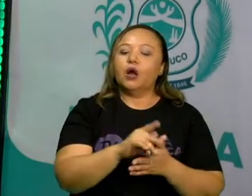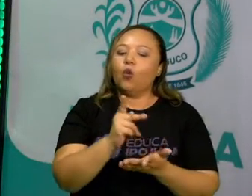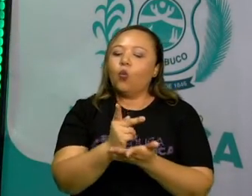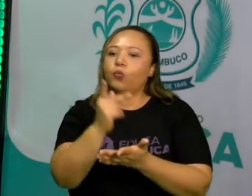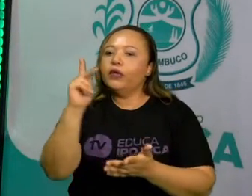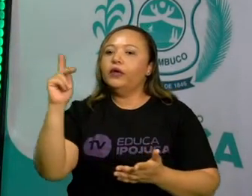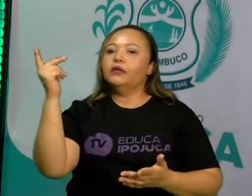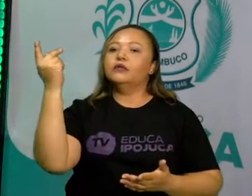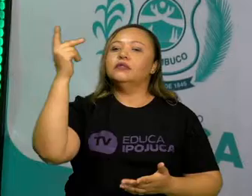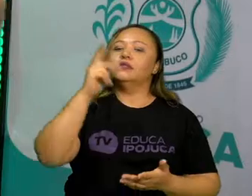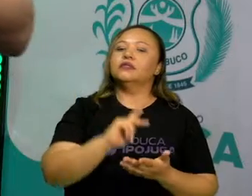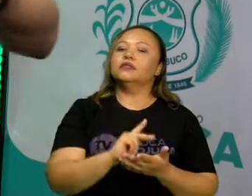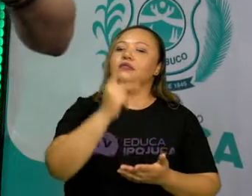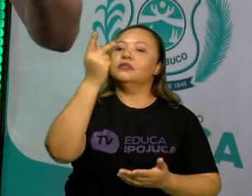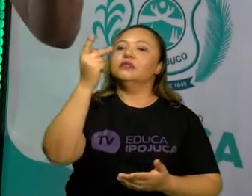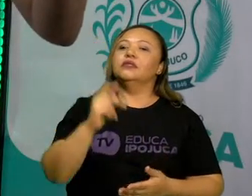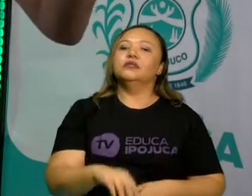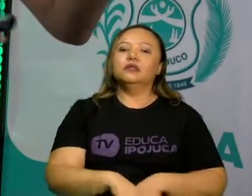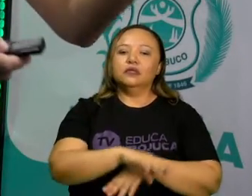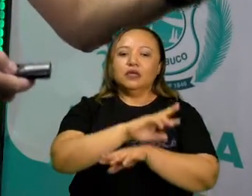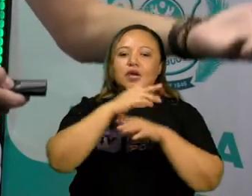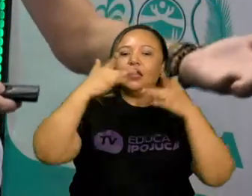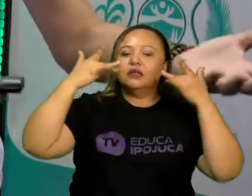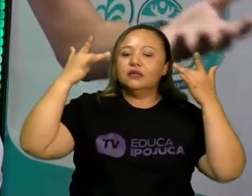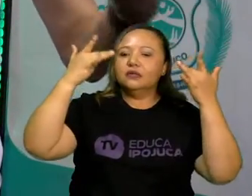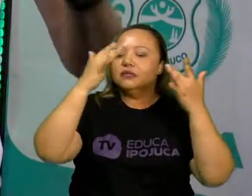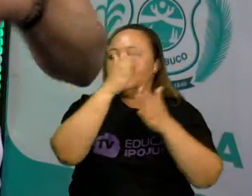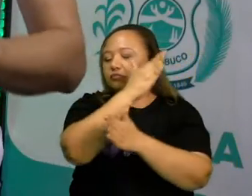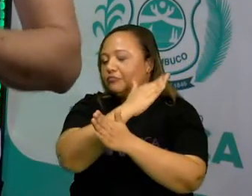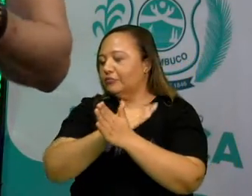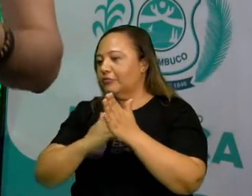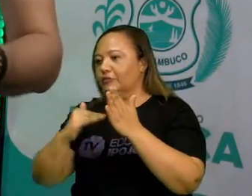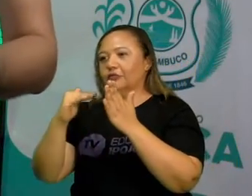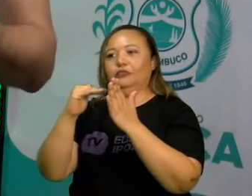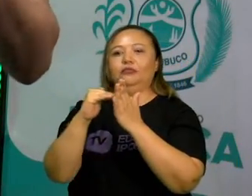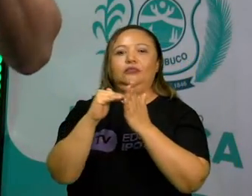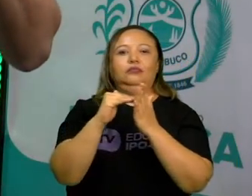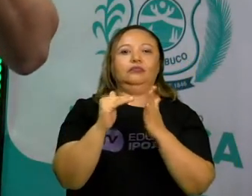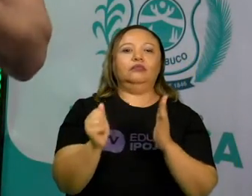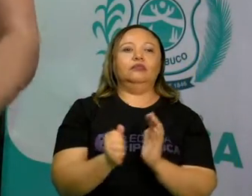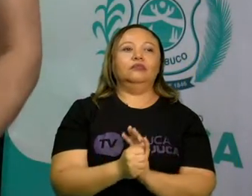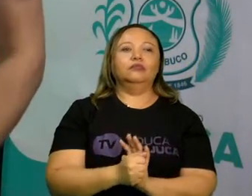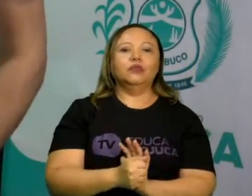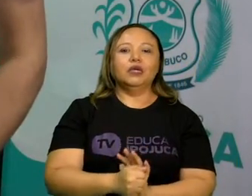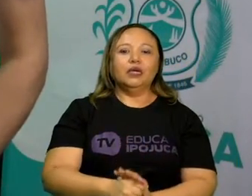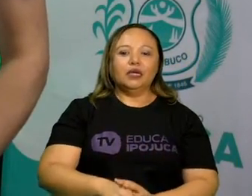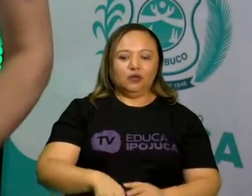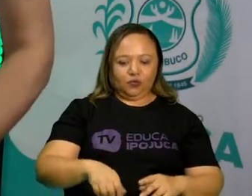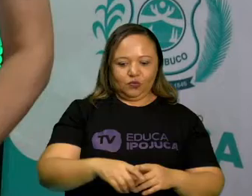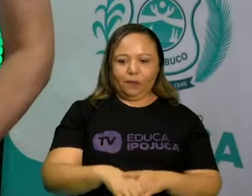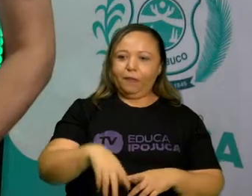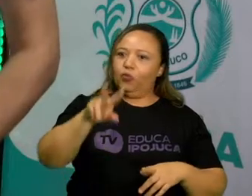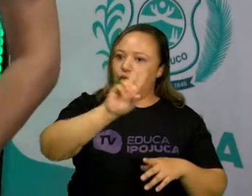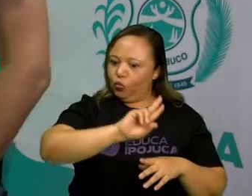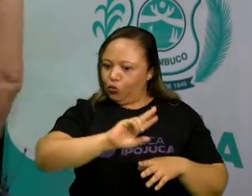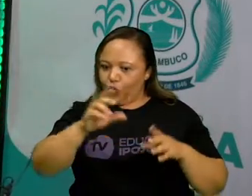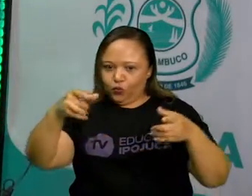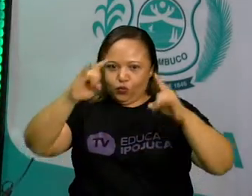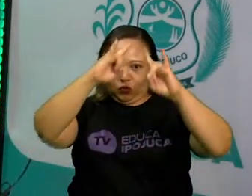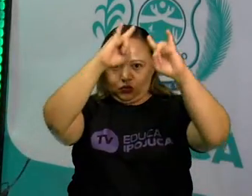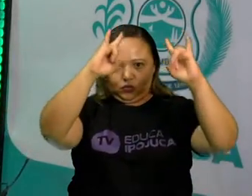pode ser na rua, pode ser no teatro, pode ser na escola, pode ser na igreja. E no circo ele chama-se picadeiro. Ok?